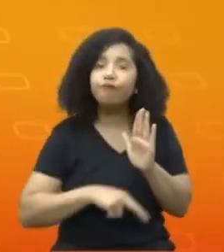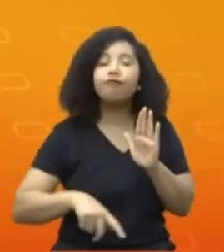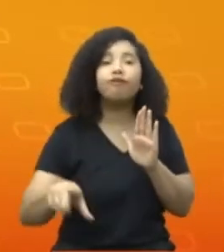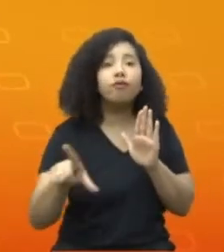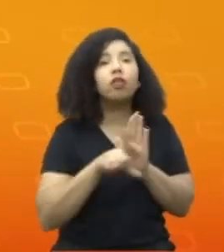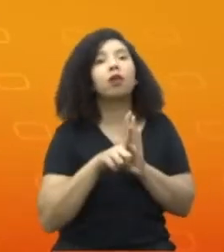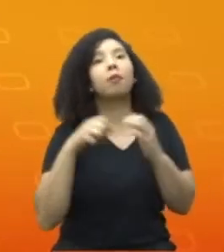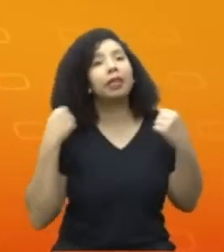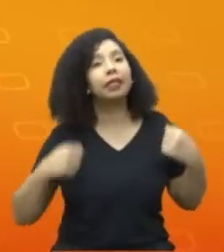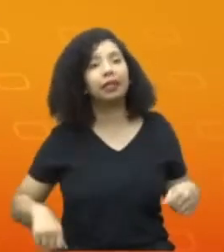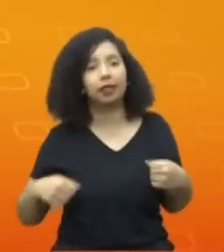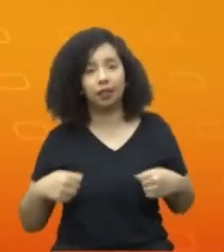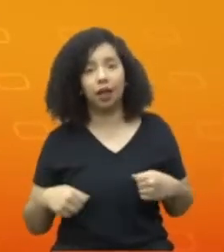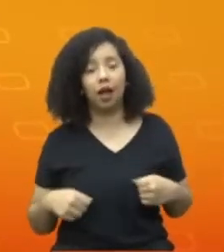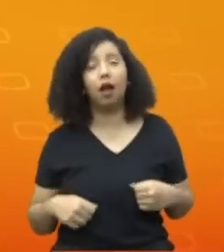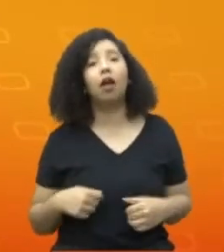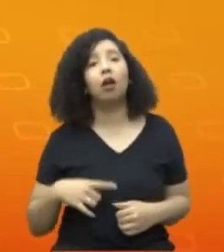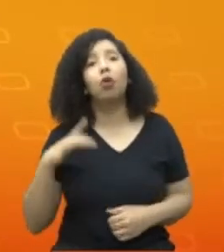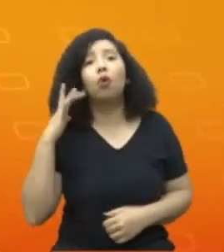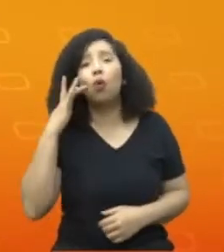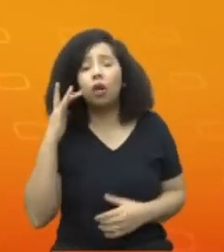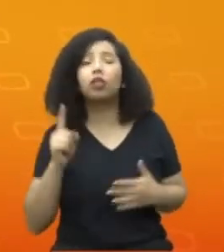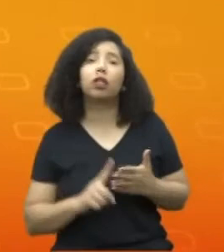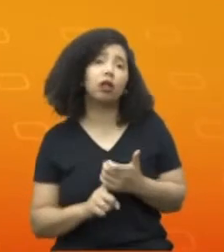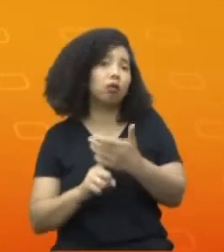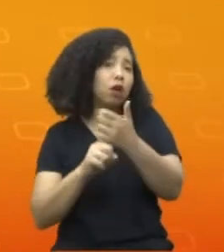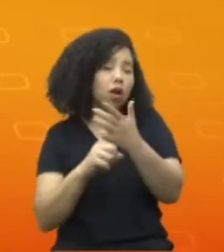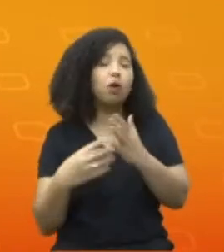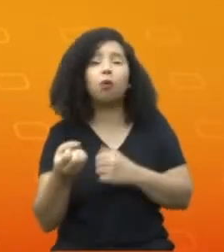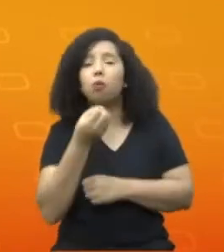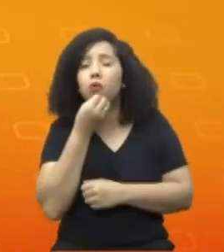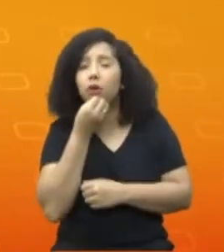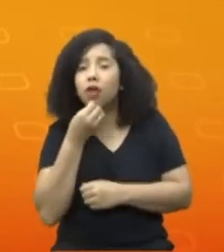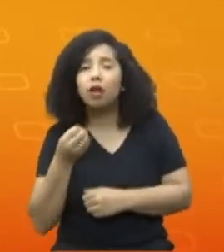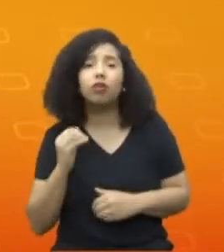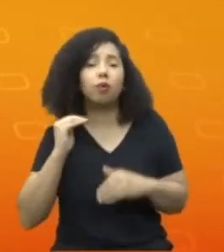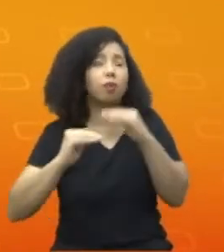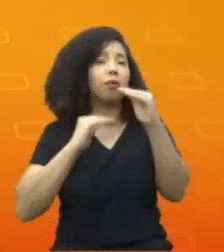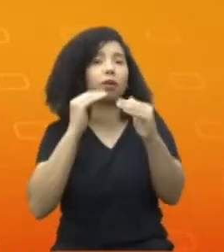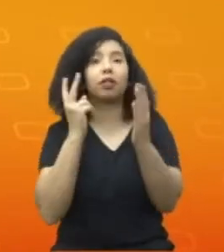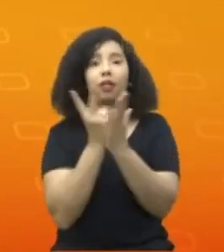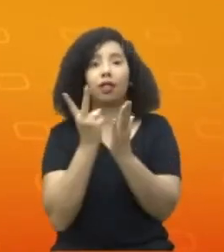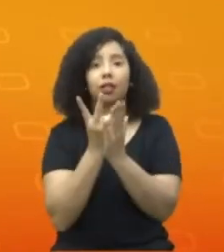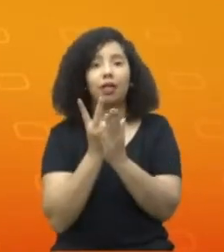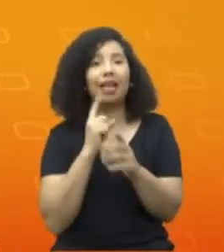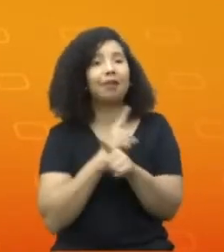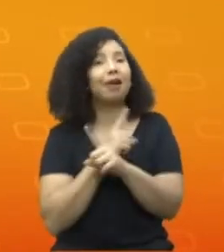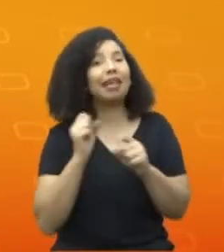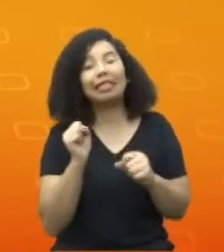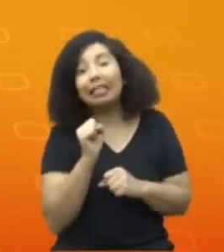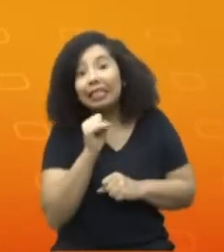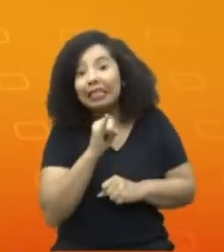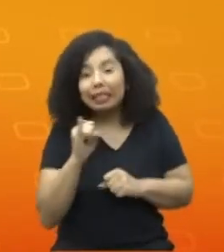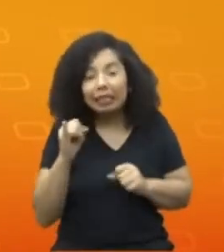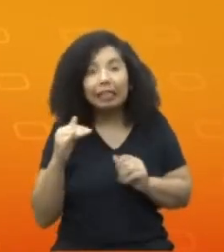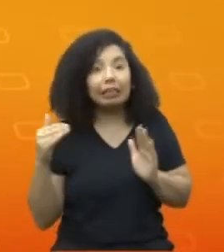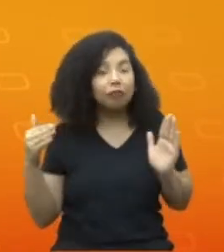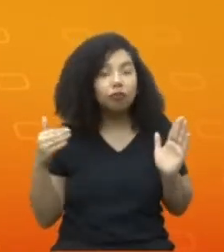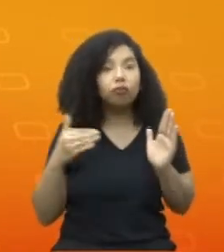tecnologia ela é sempre uma oportunidade de crescimento, mas se a gente não disciplinar, se a gente não colocar